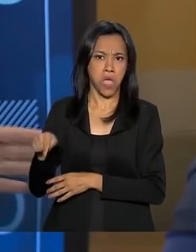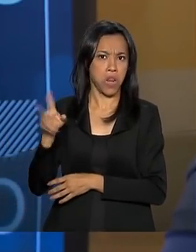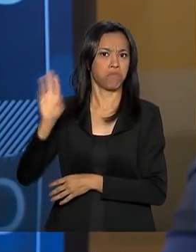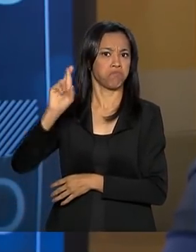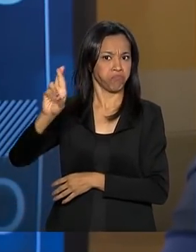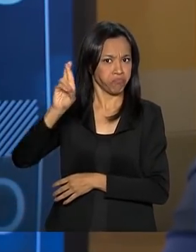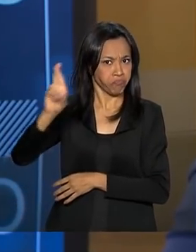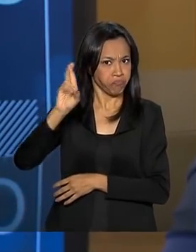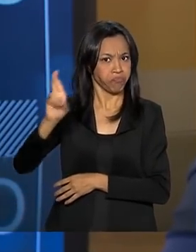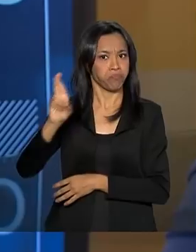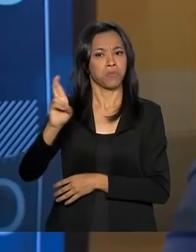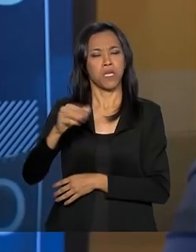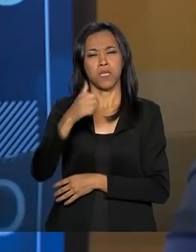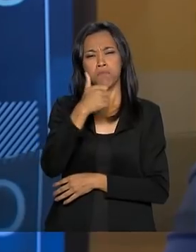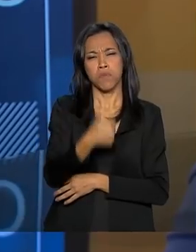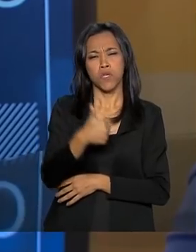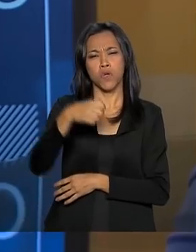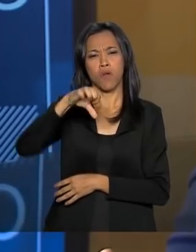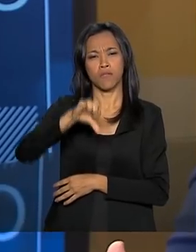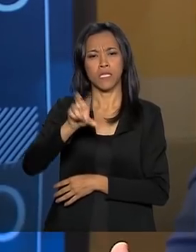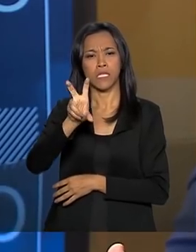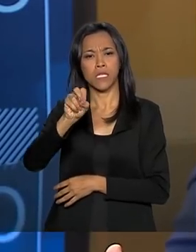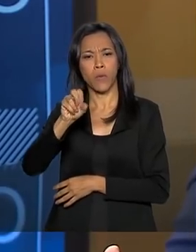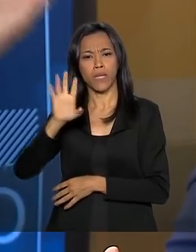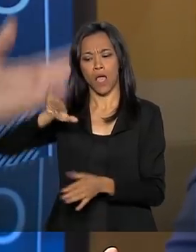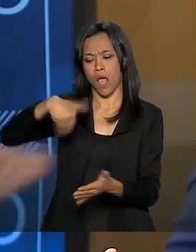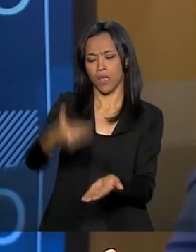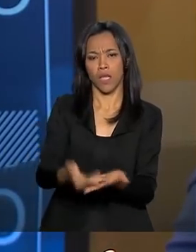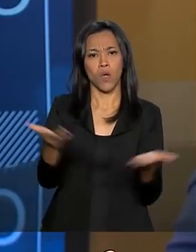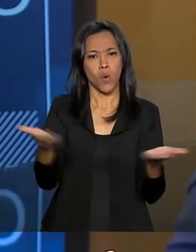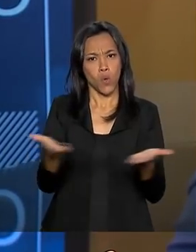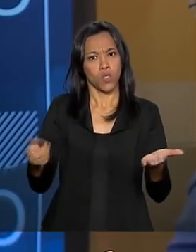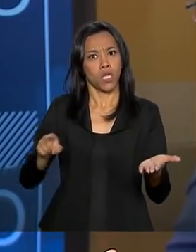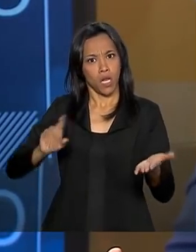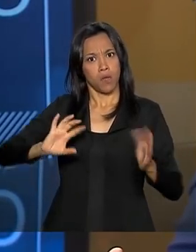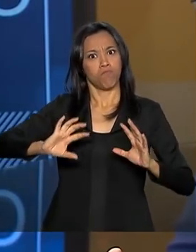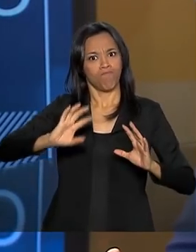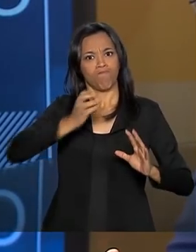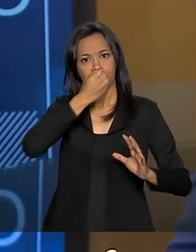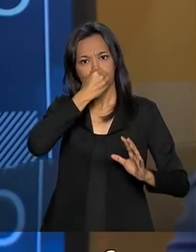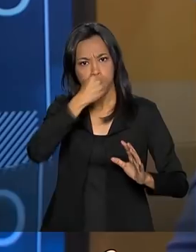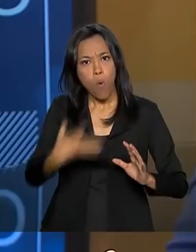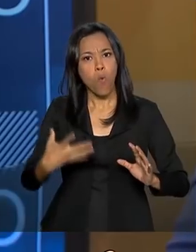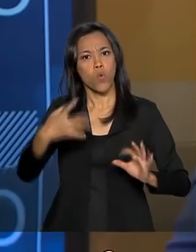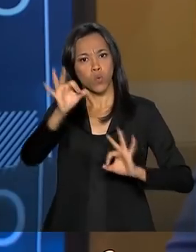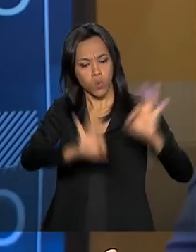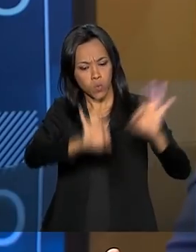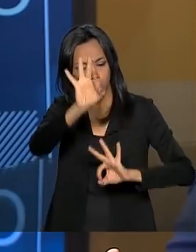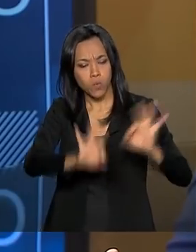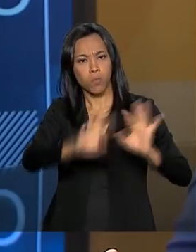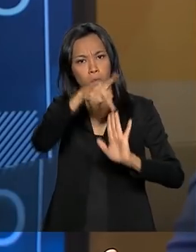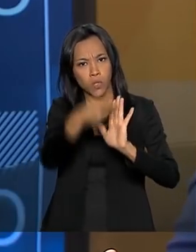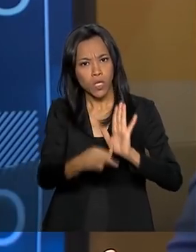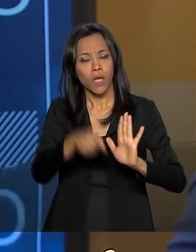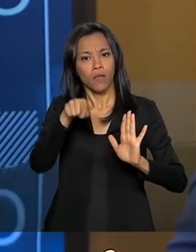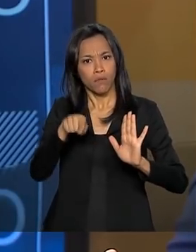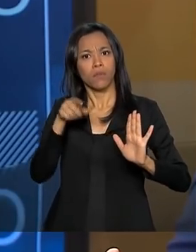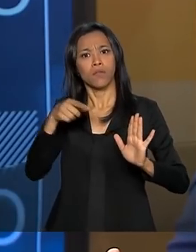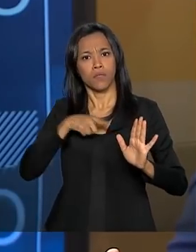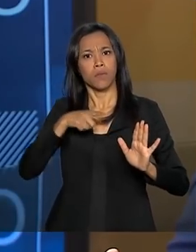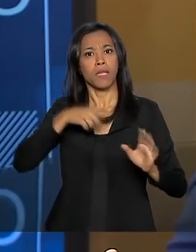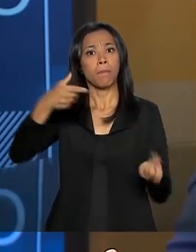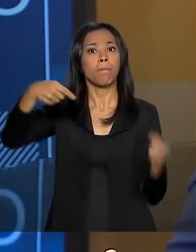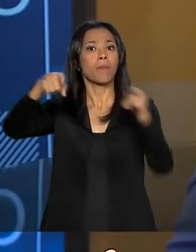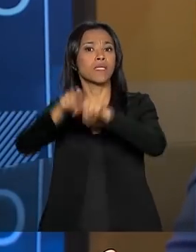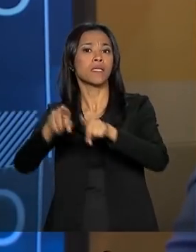-Oeste de 1950 para cá? Dizem que isso pode ser reproduzido na África, até existem parcerias nesse sentido. Como que a